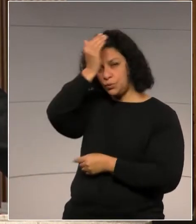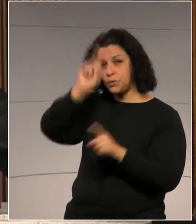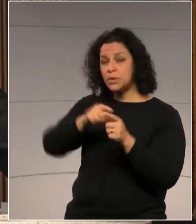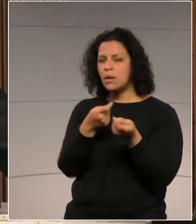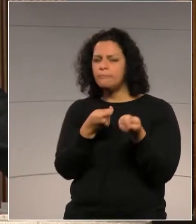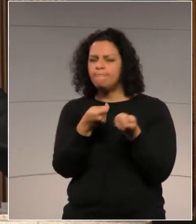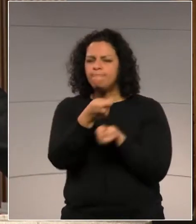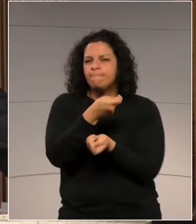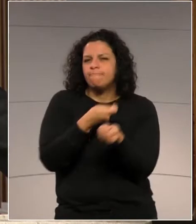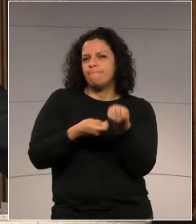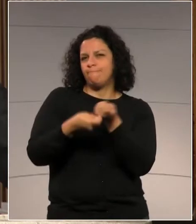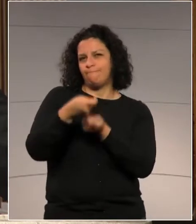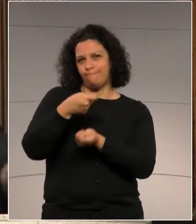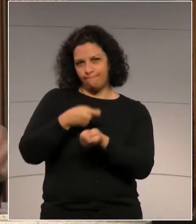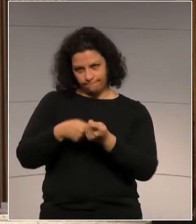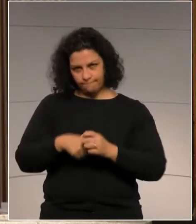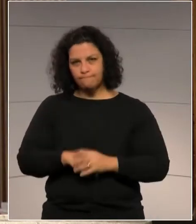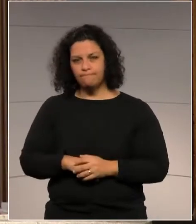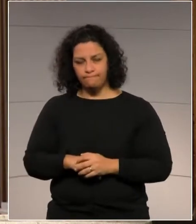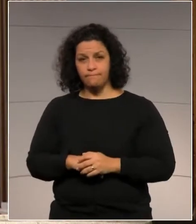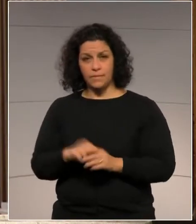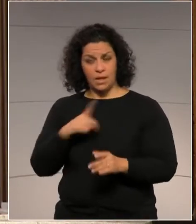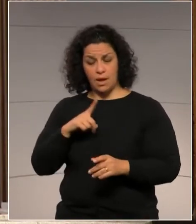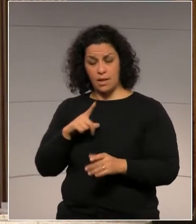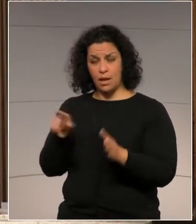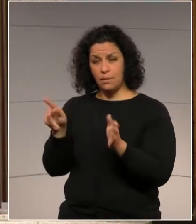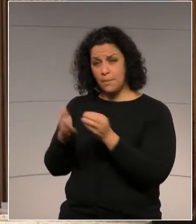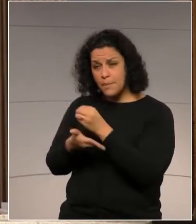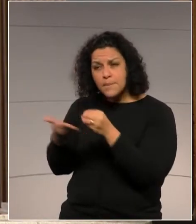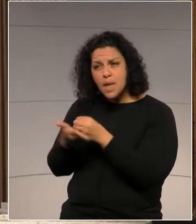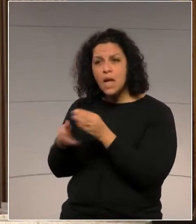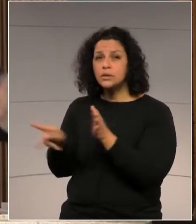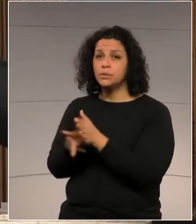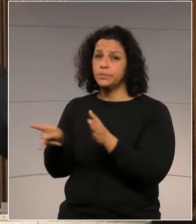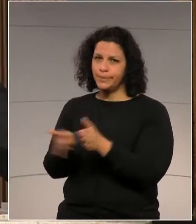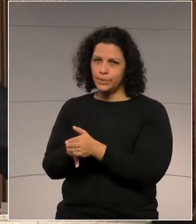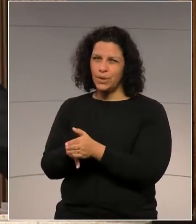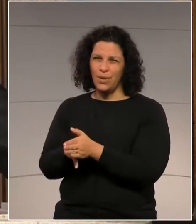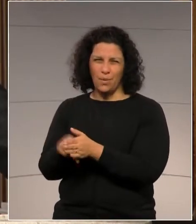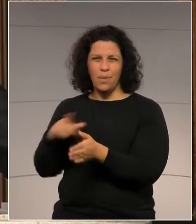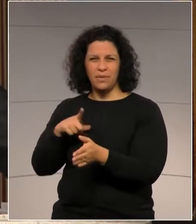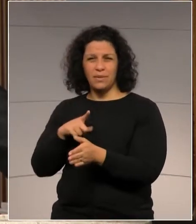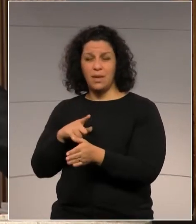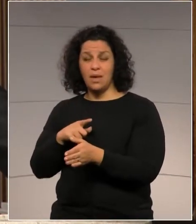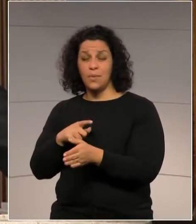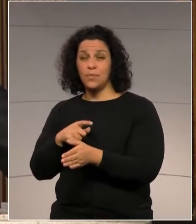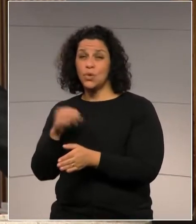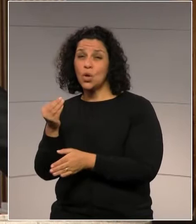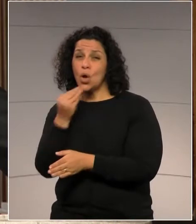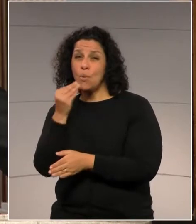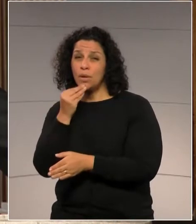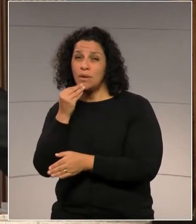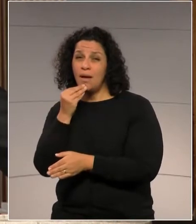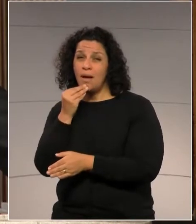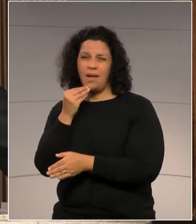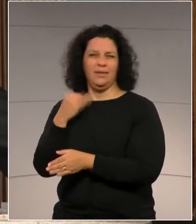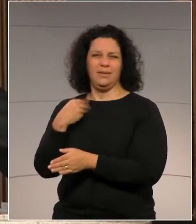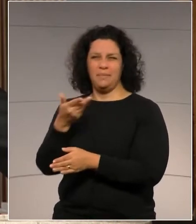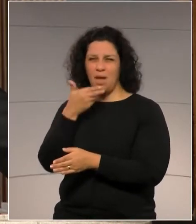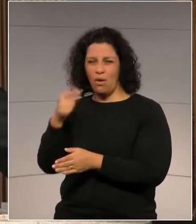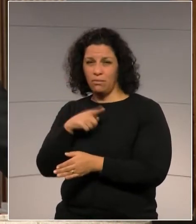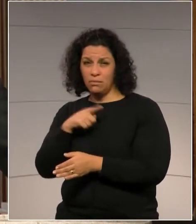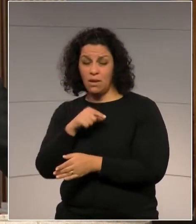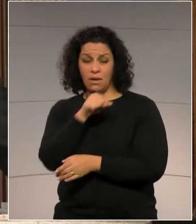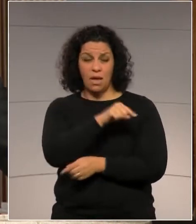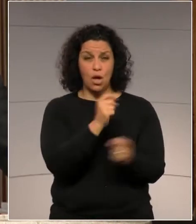uma negociação. Quem está na base, cobra o seu preço e tira a sua vantagem. Quem está na oposição, tem os